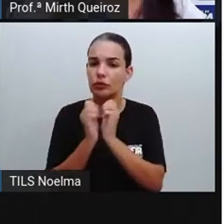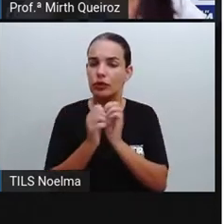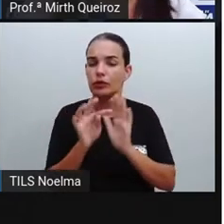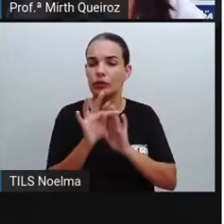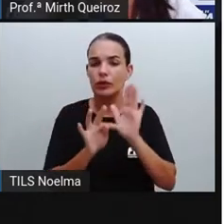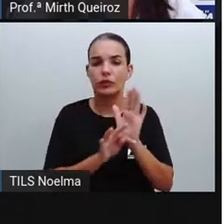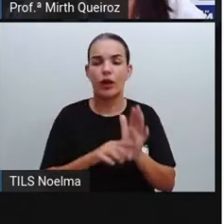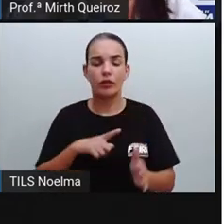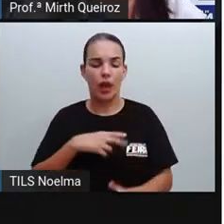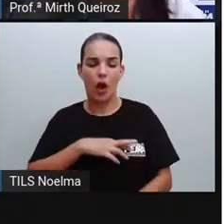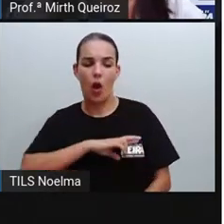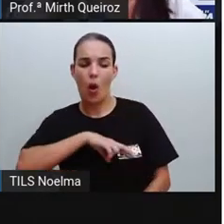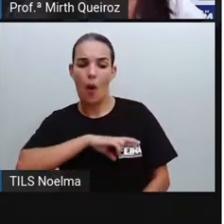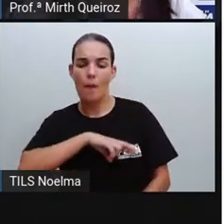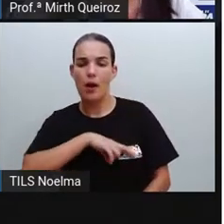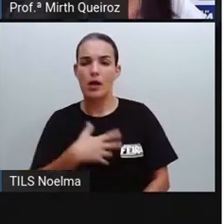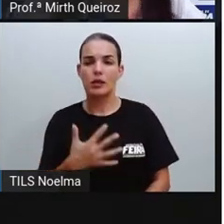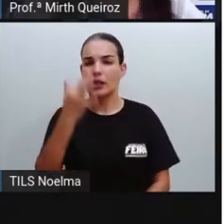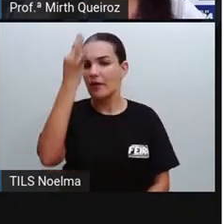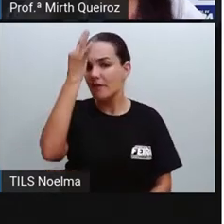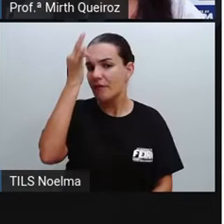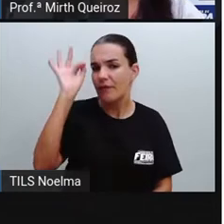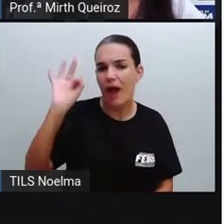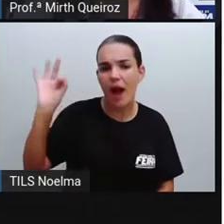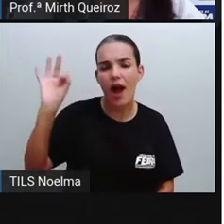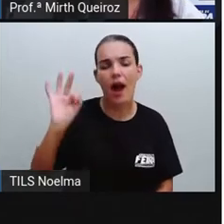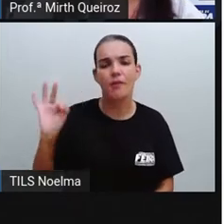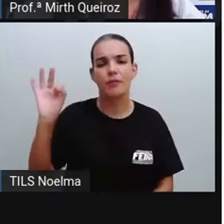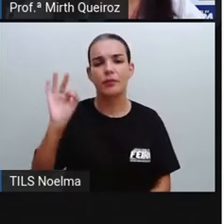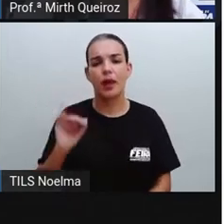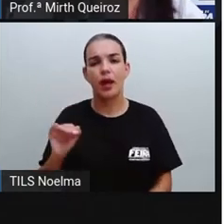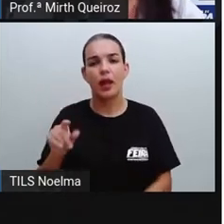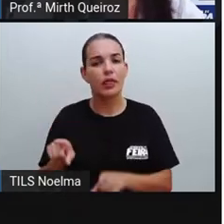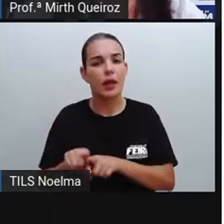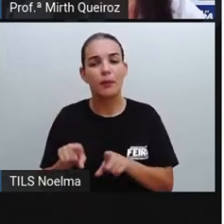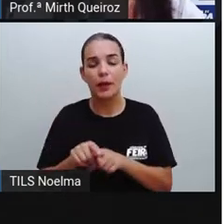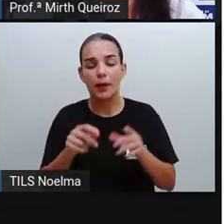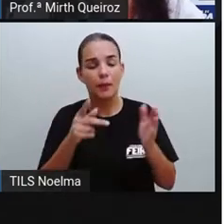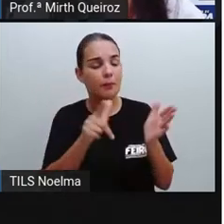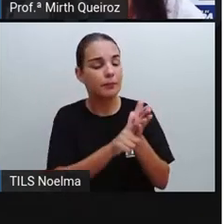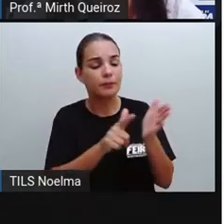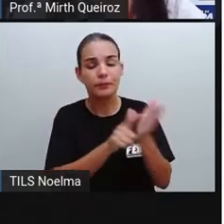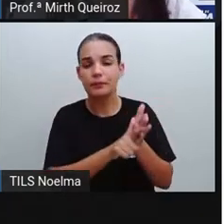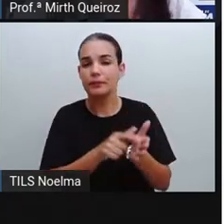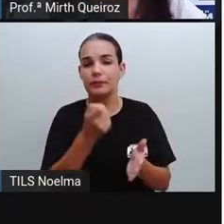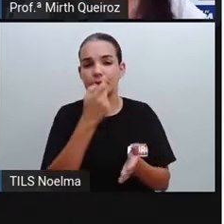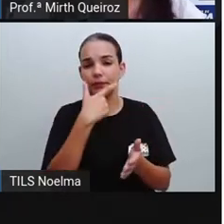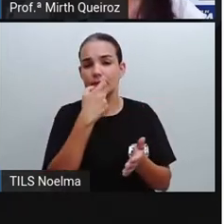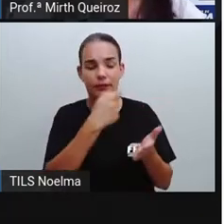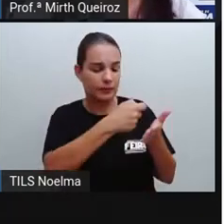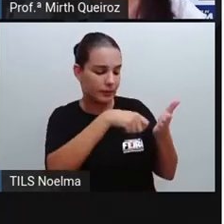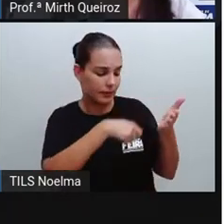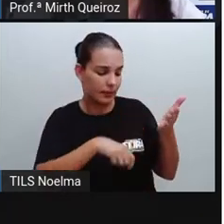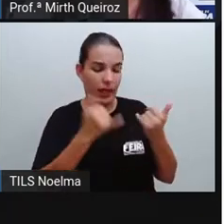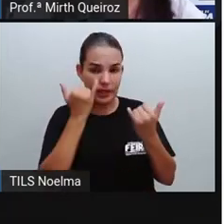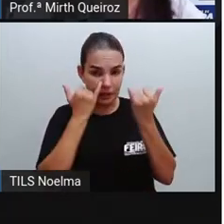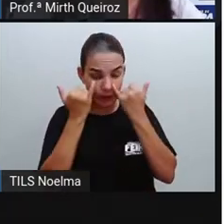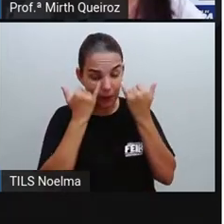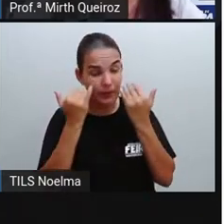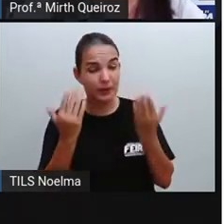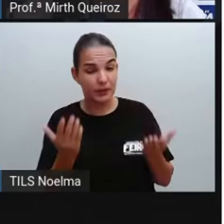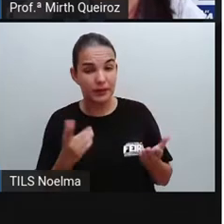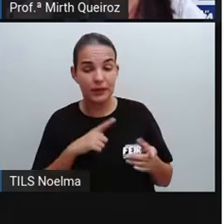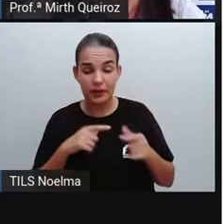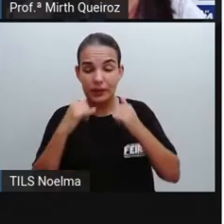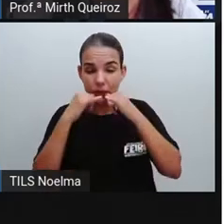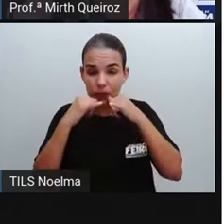a um romance, uma fábula, uma bula de medicamentos e passa também pelas notícias, dentre outros aí.